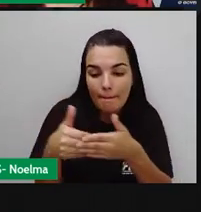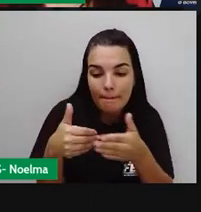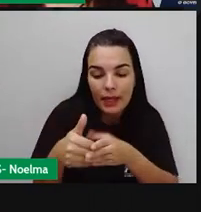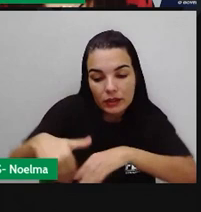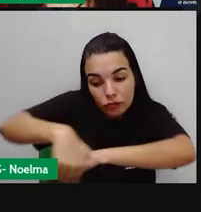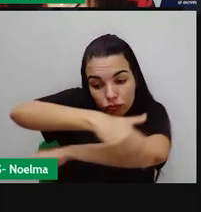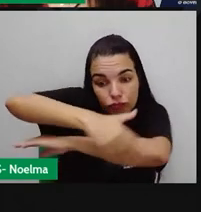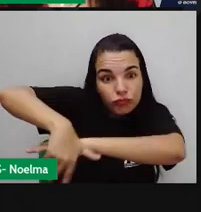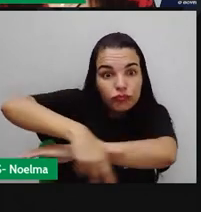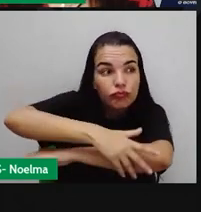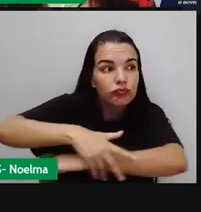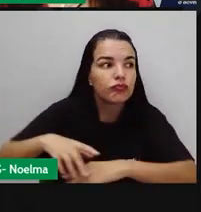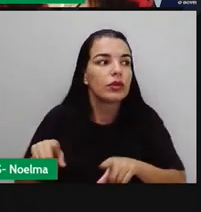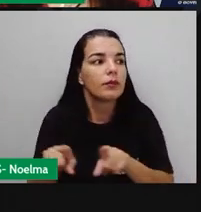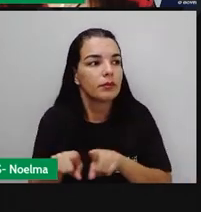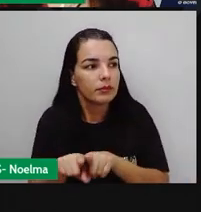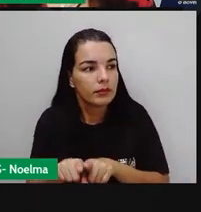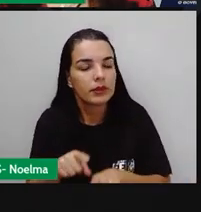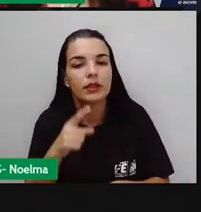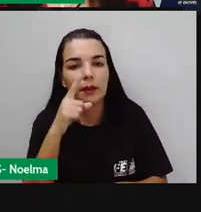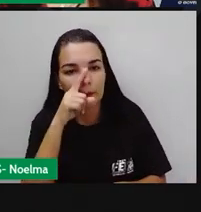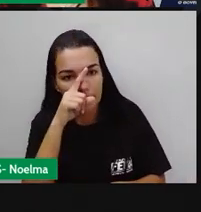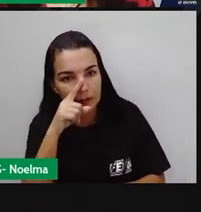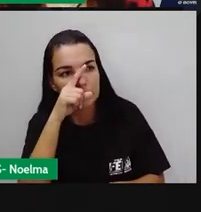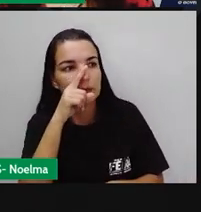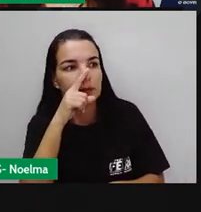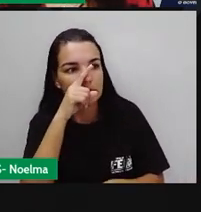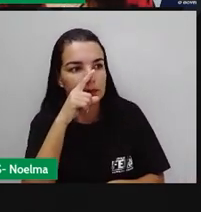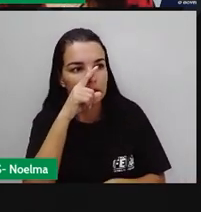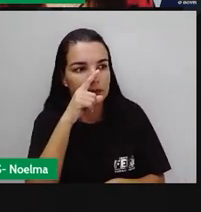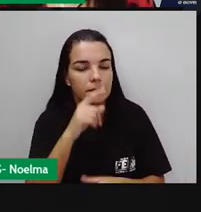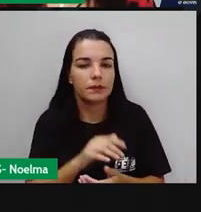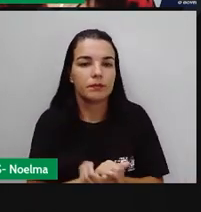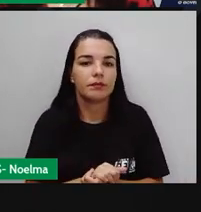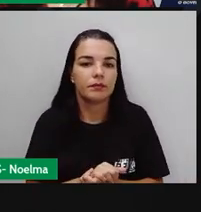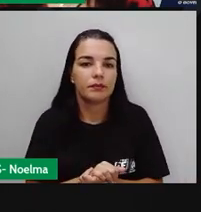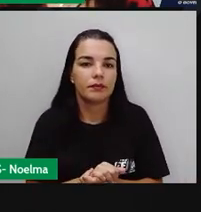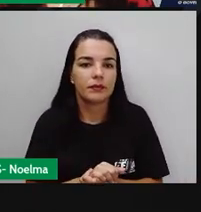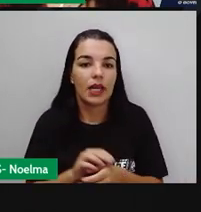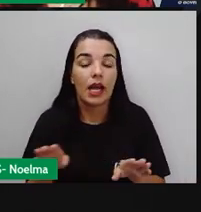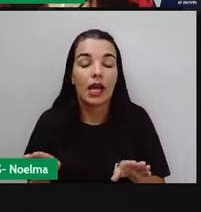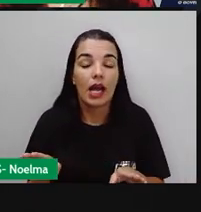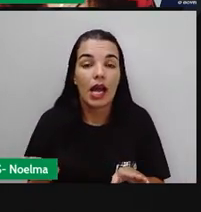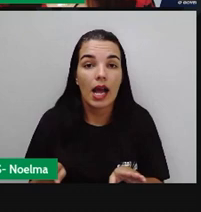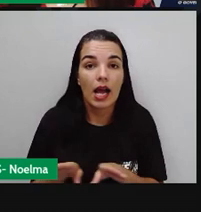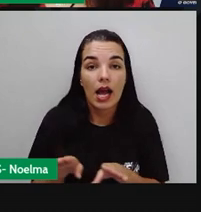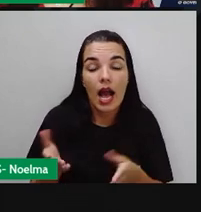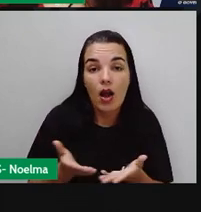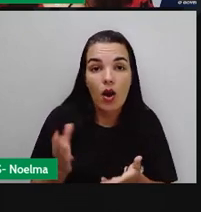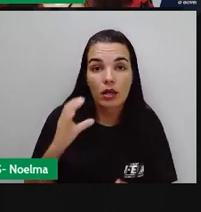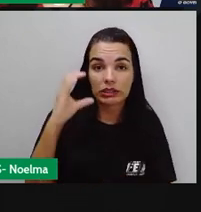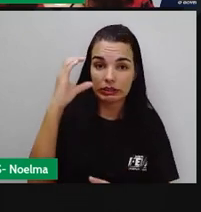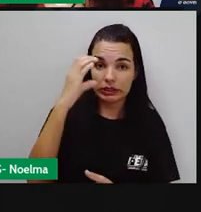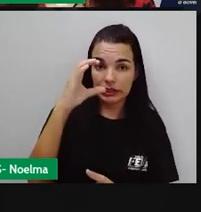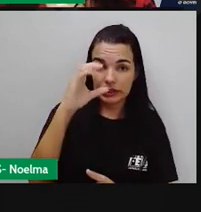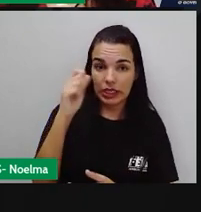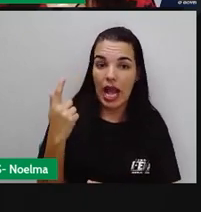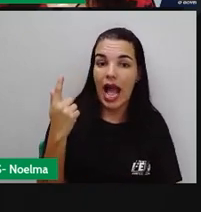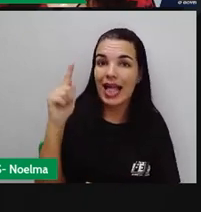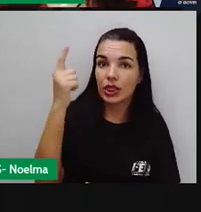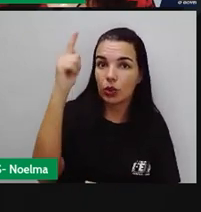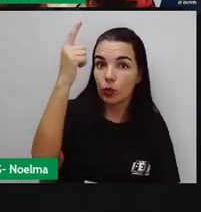públicas, né? Também sobre assistência de adultos. E a classe C, que é para adultos,